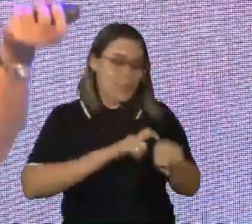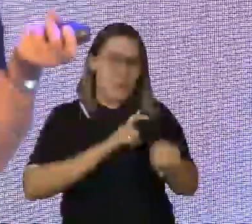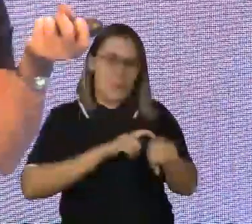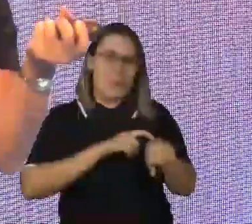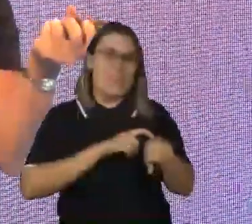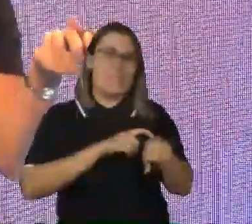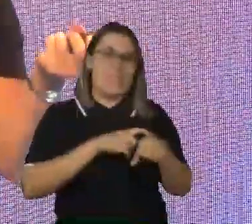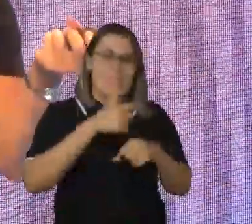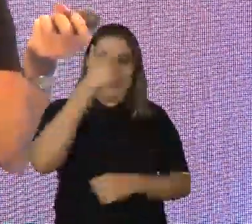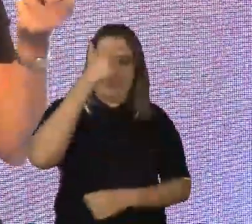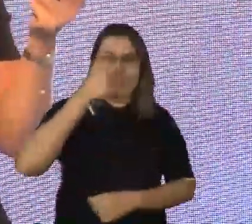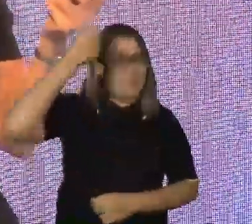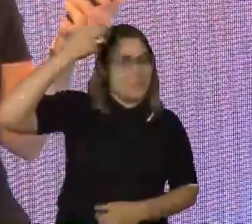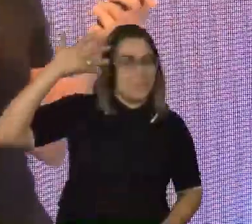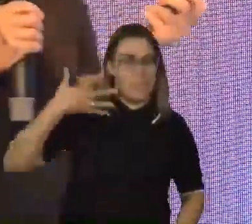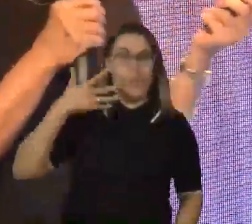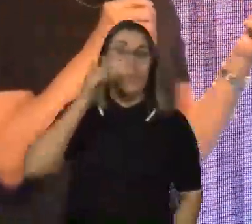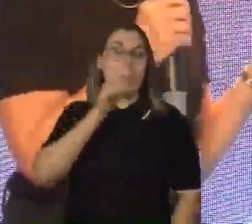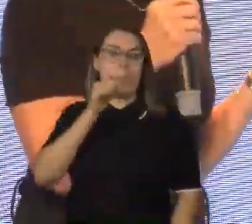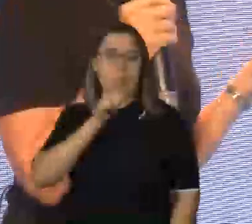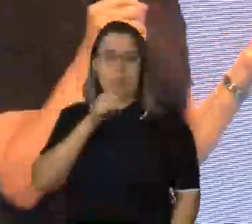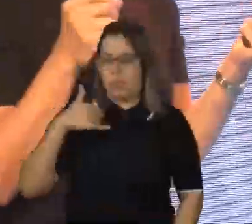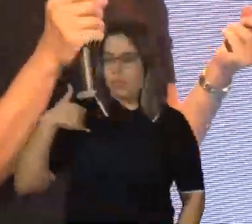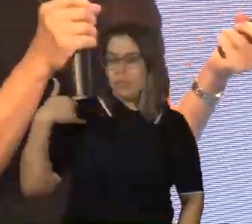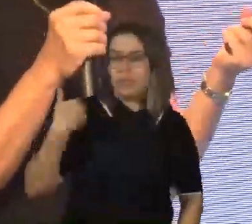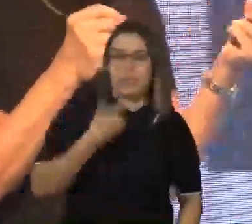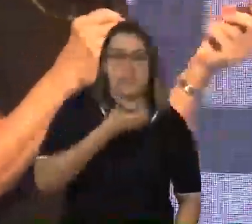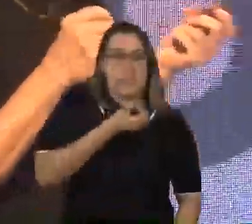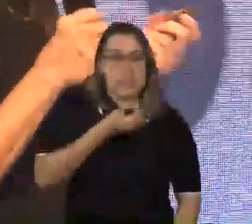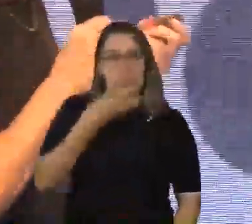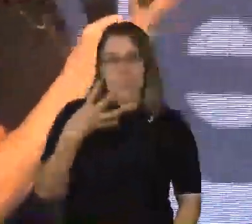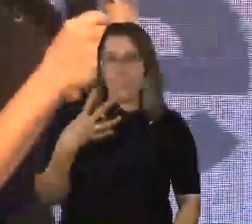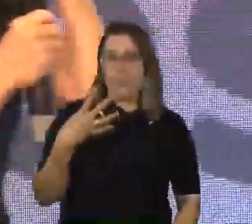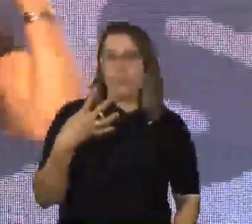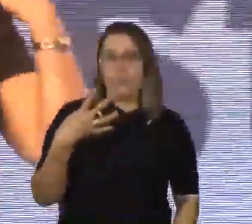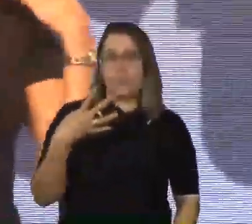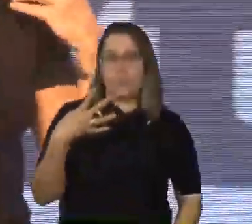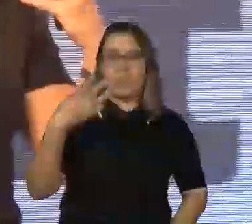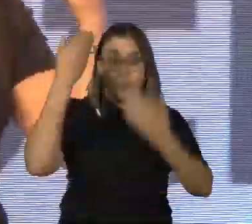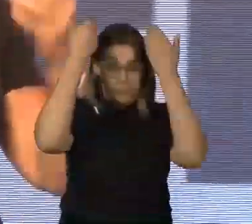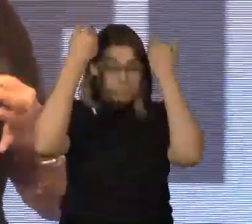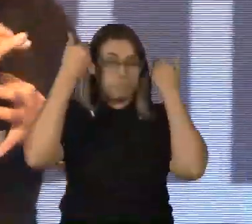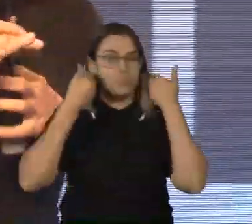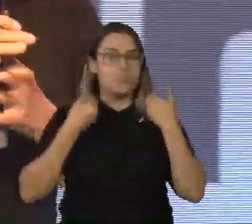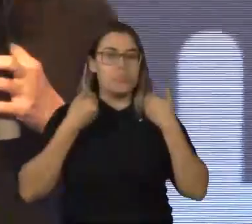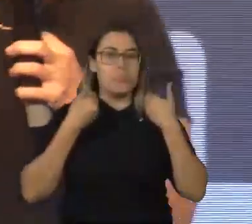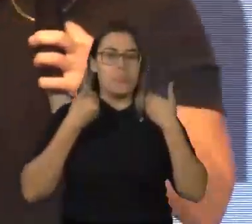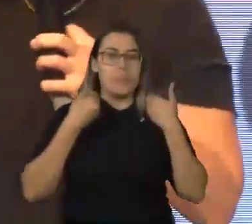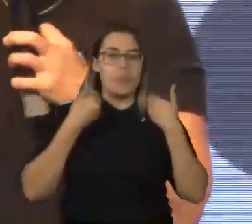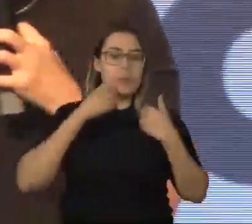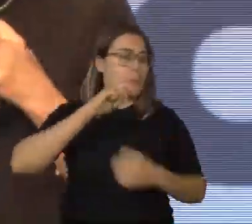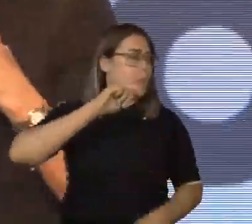vou tentar me descrever. Eu sou uma mulher de 64 anos, tenho os cabelos lisos. O meu